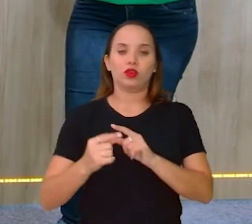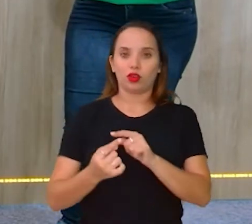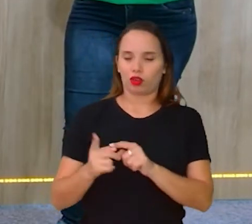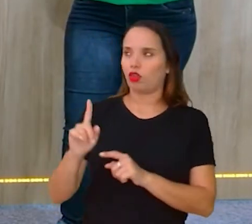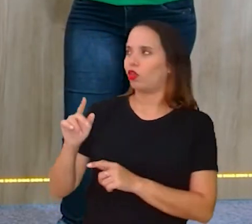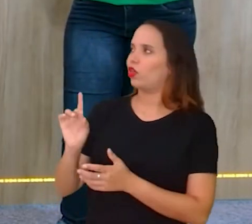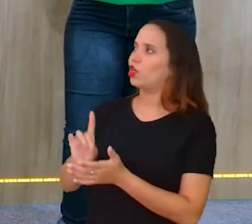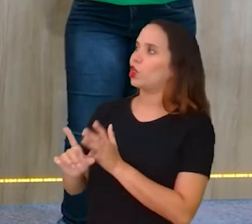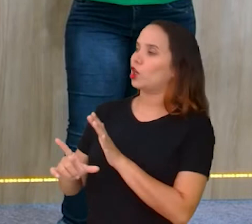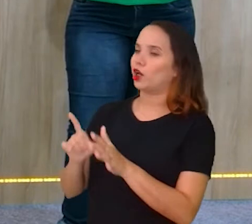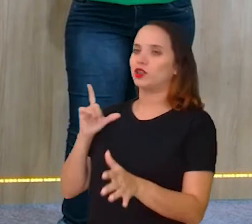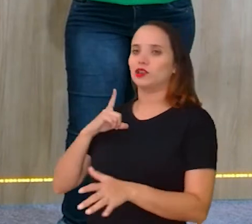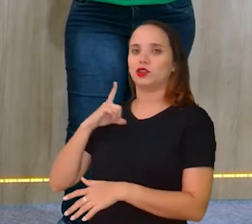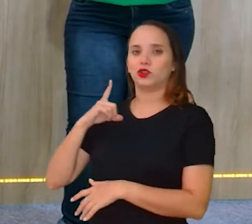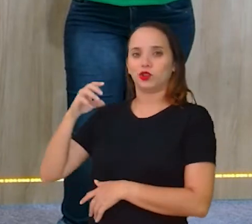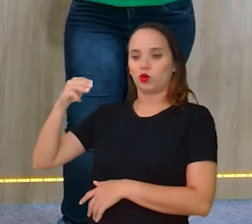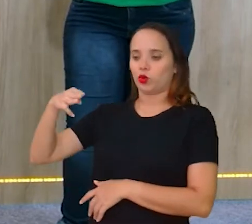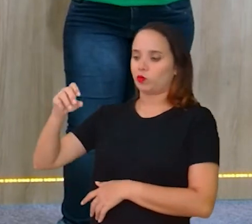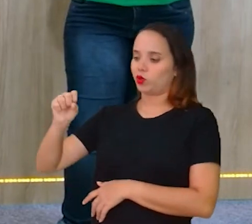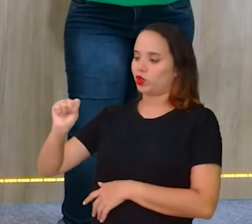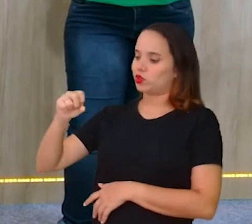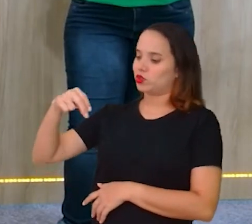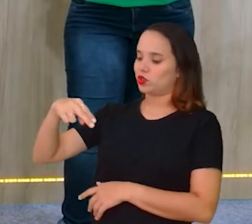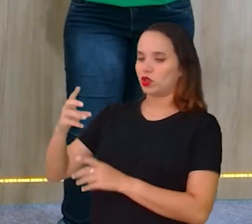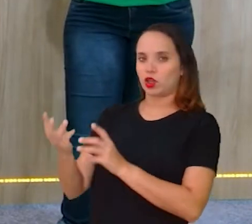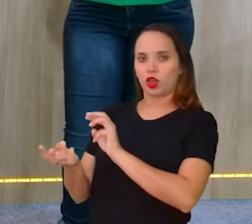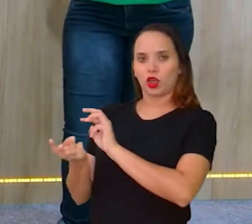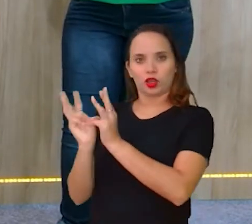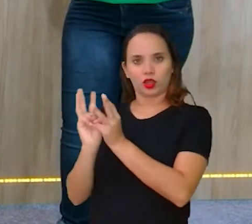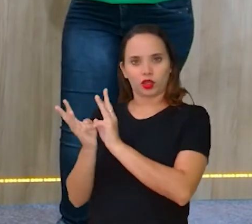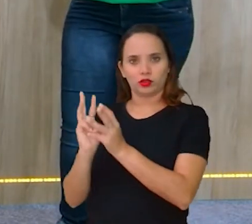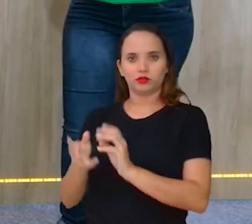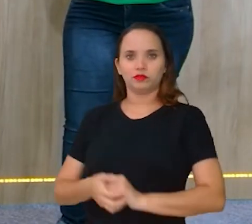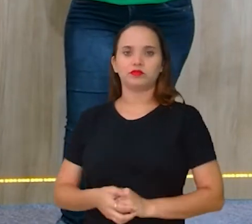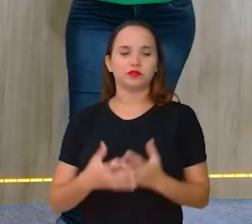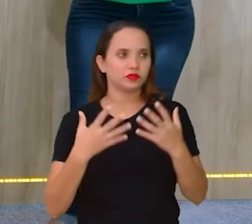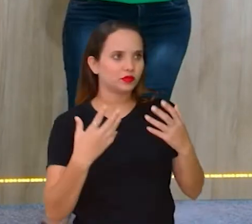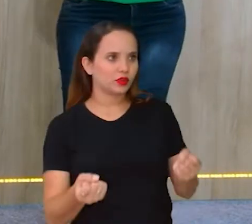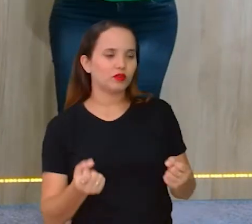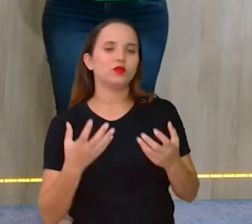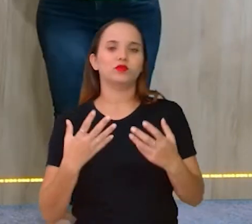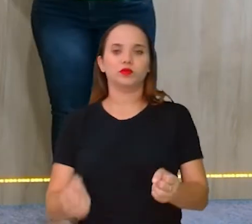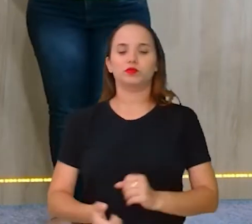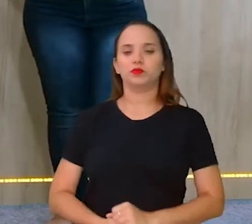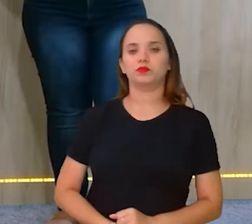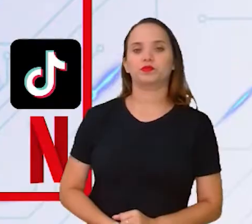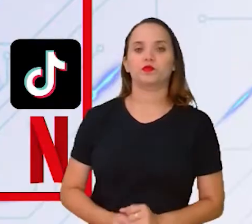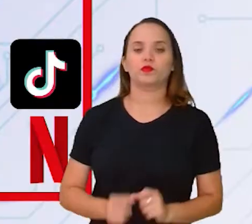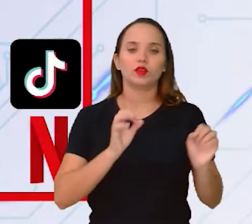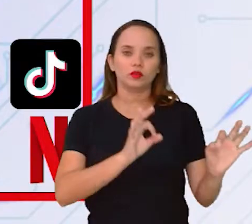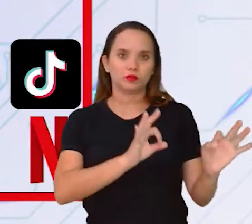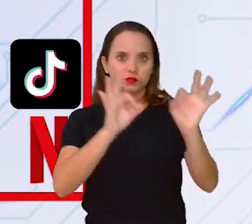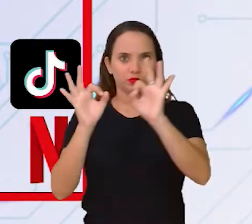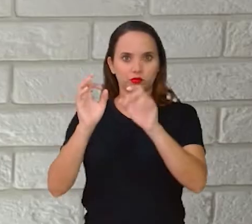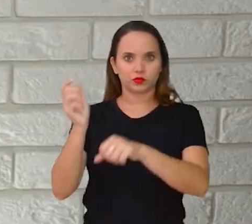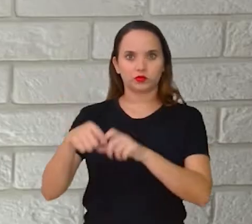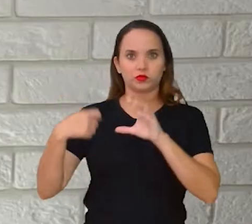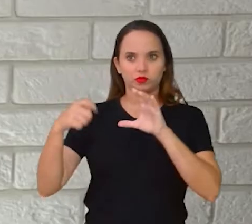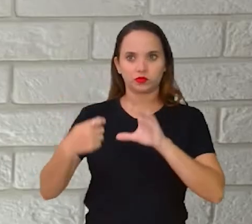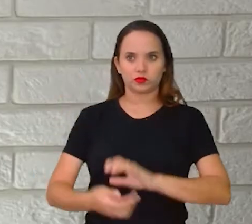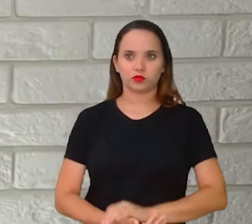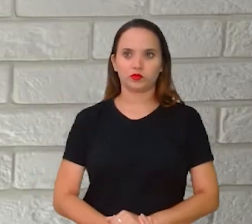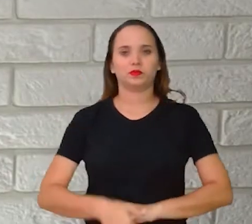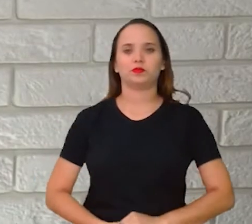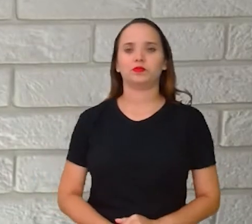né? Que hoje nem se fala mais, então as coisas vão passando sim. Vamos lá? Vamos lá? Amplia aí para a gente ver esse vídeo aí agora. Vai lá.